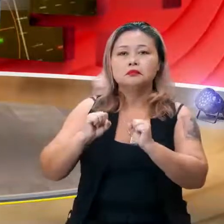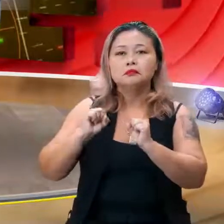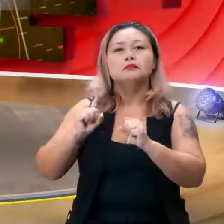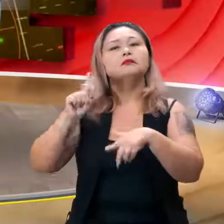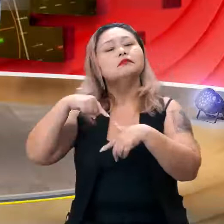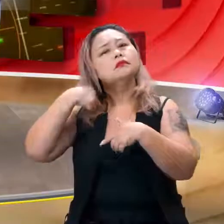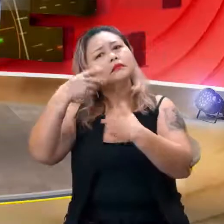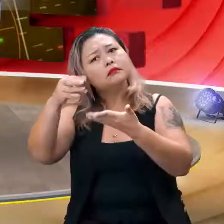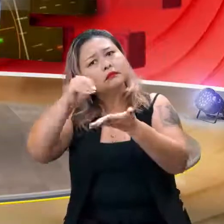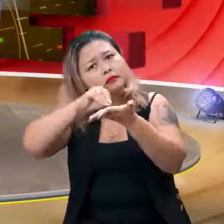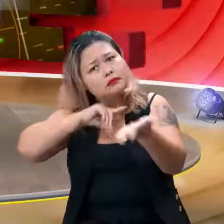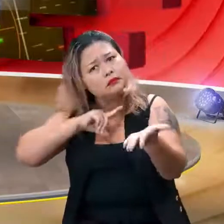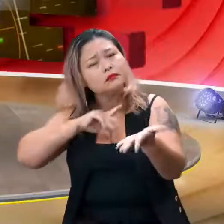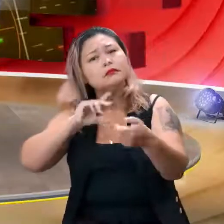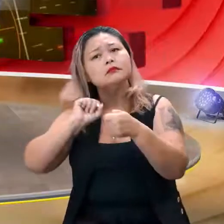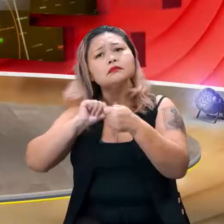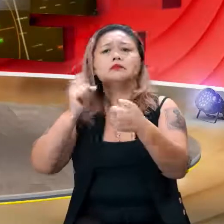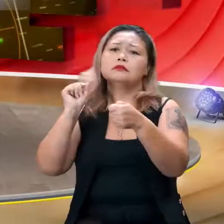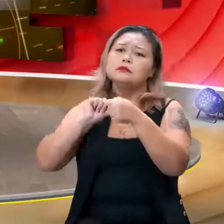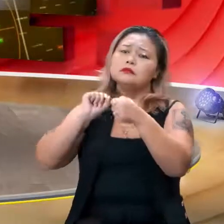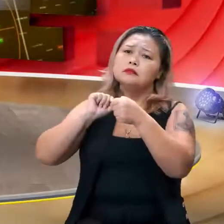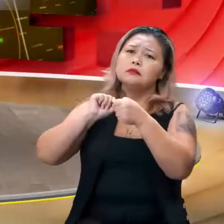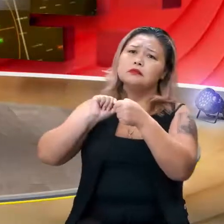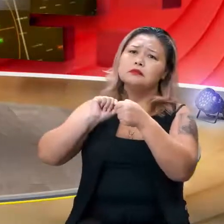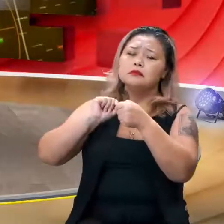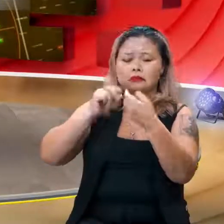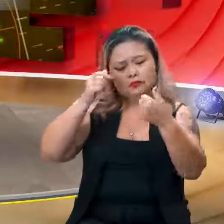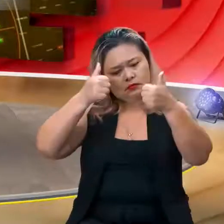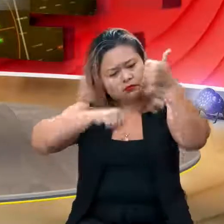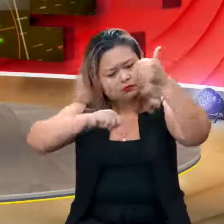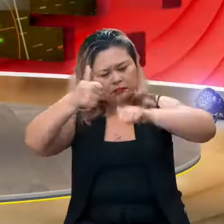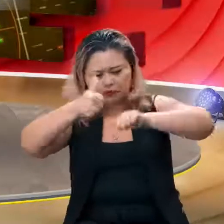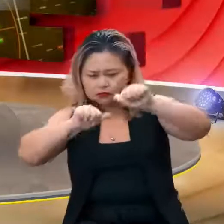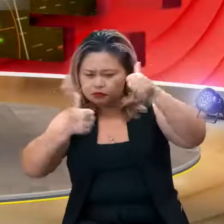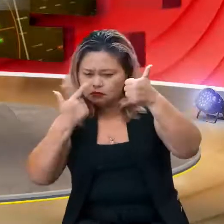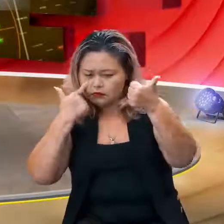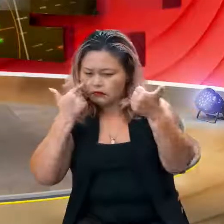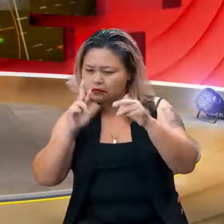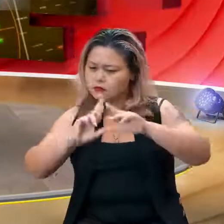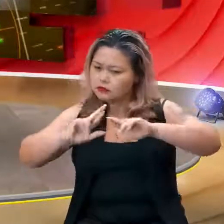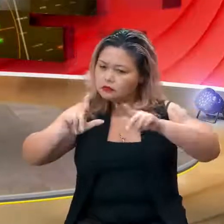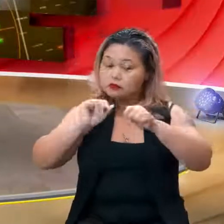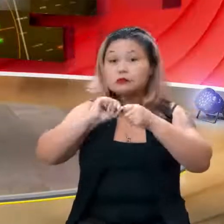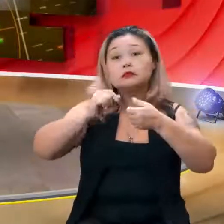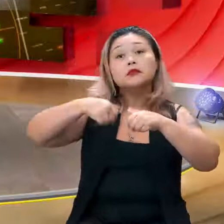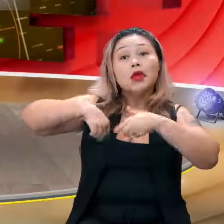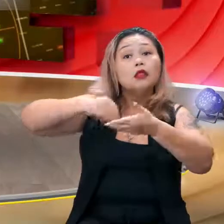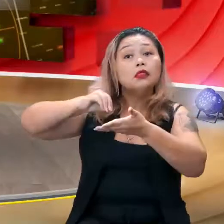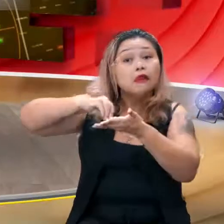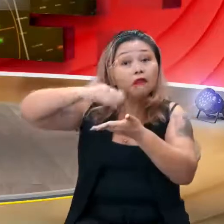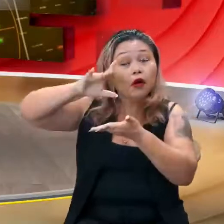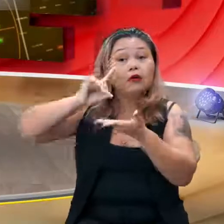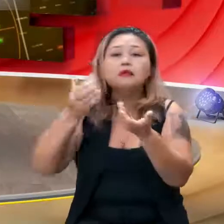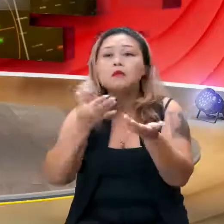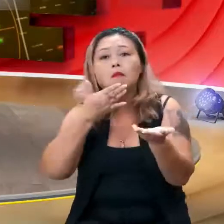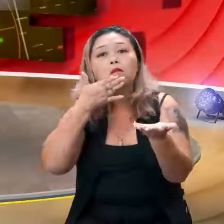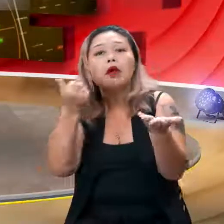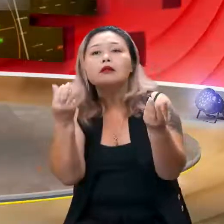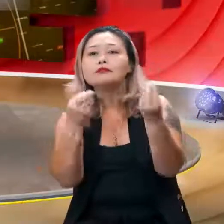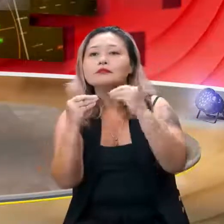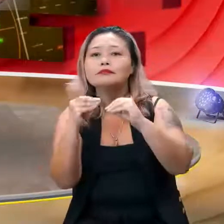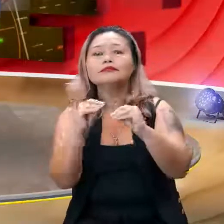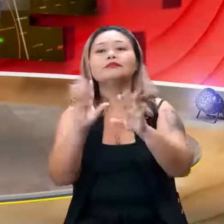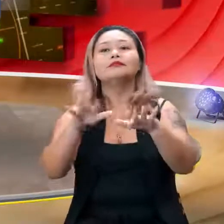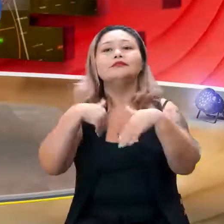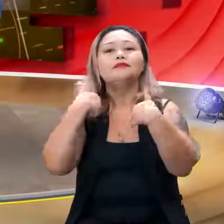manda. A gente faz a análise, olha, faz algumas retificações, devolve e você aprimora. Claro. E agora